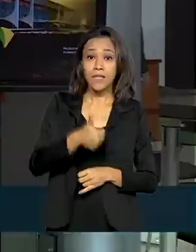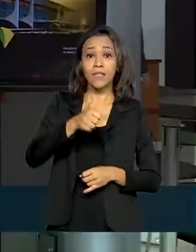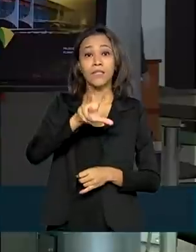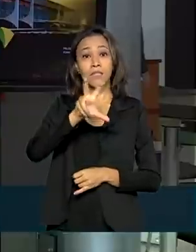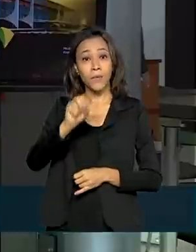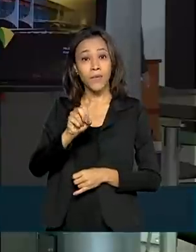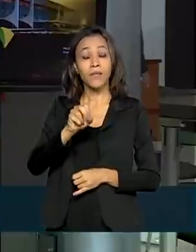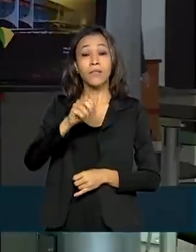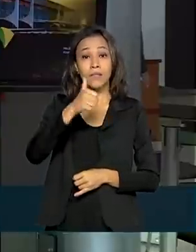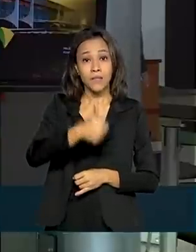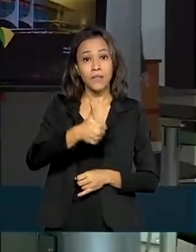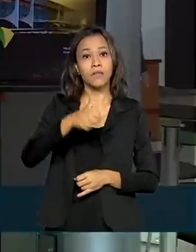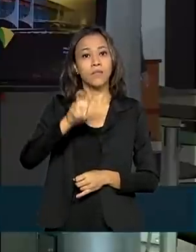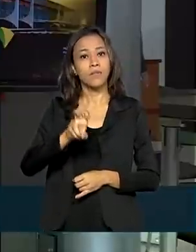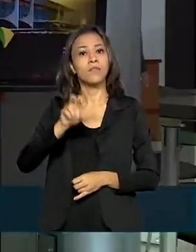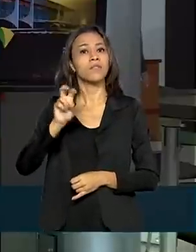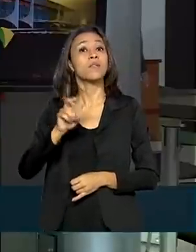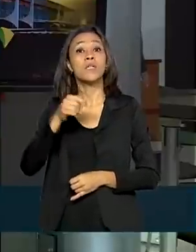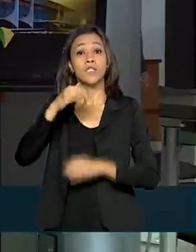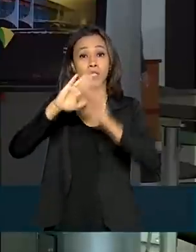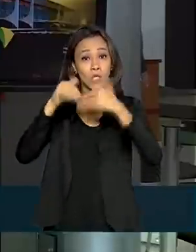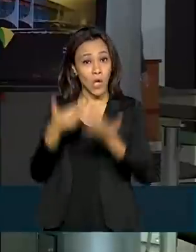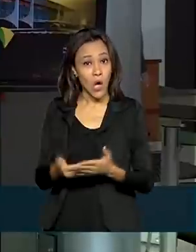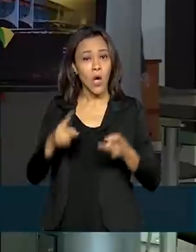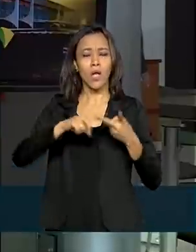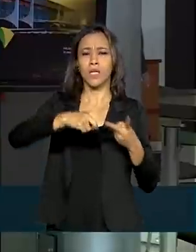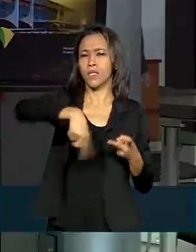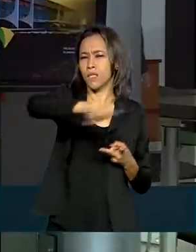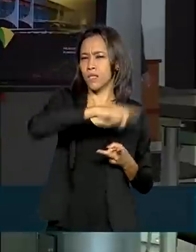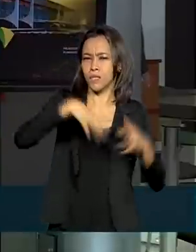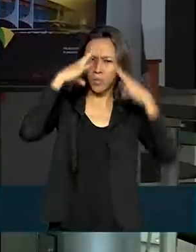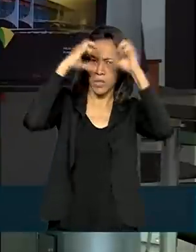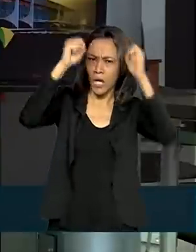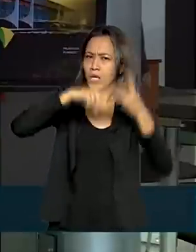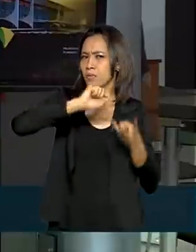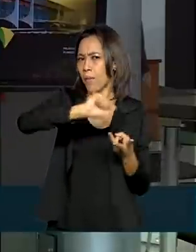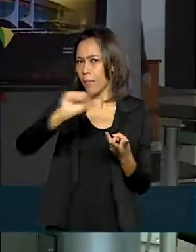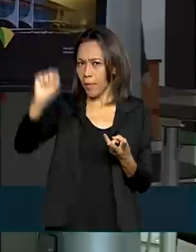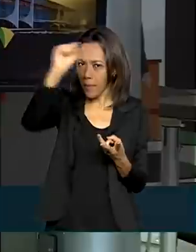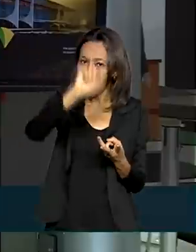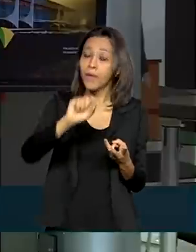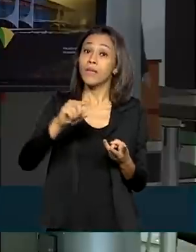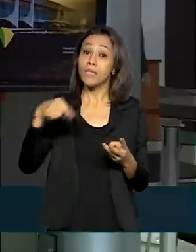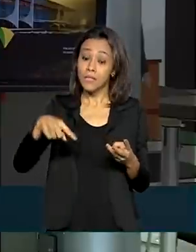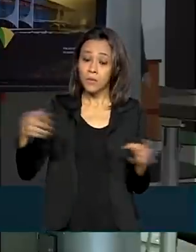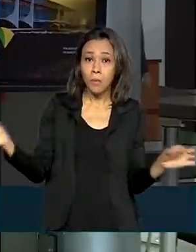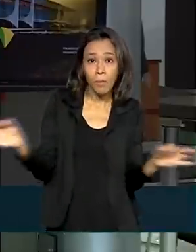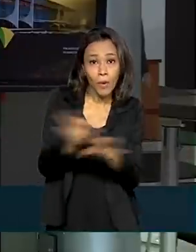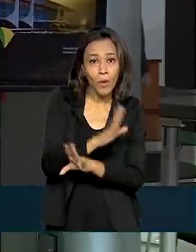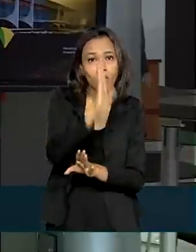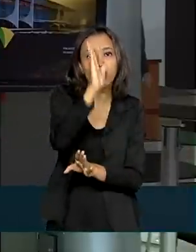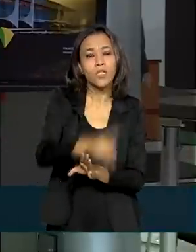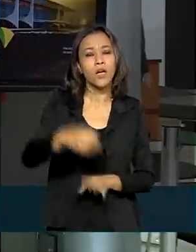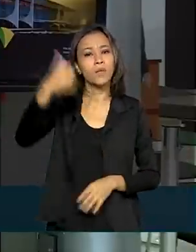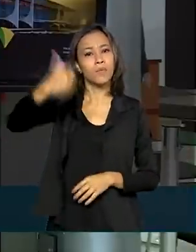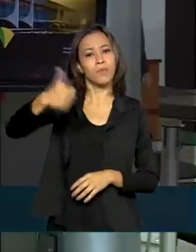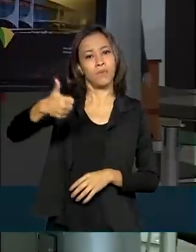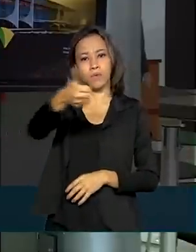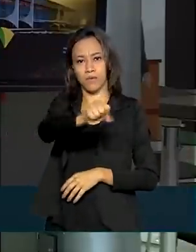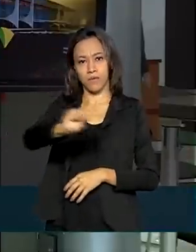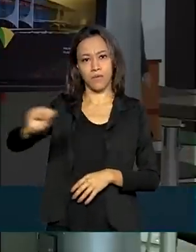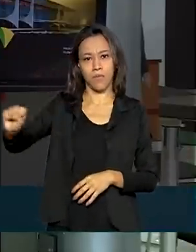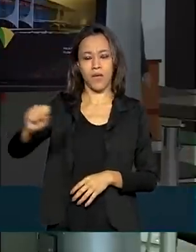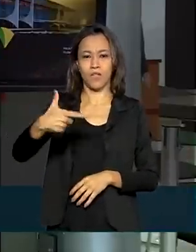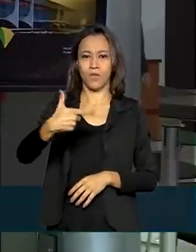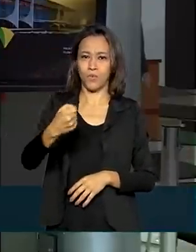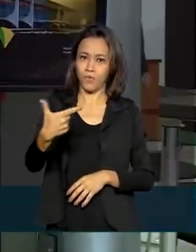além de hospitais e tribunais, serão beneficiados. A estimativa é que essa etapa fique pronta já no primeiro semestre de